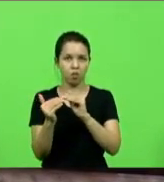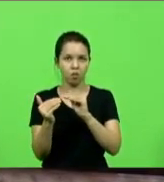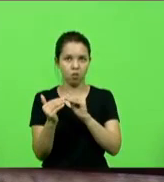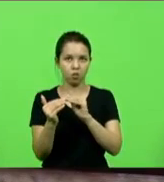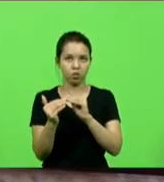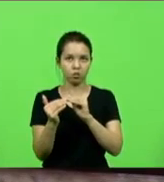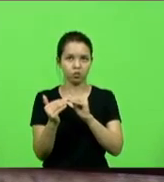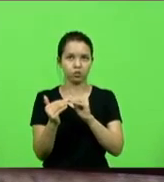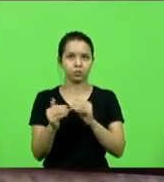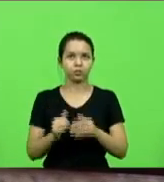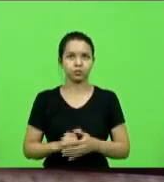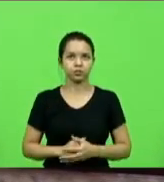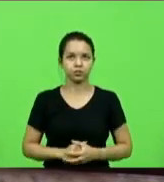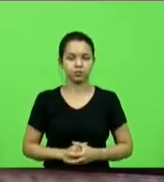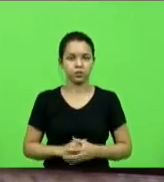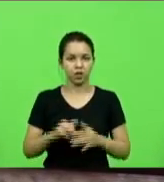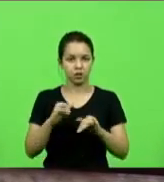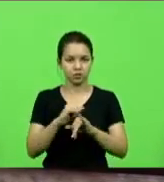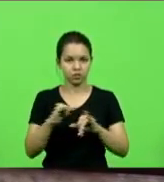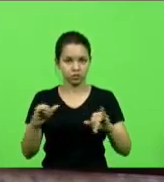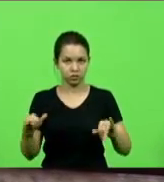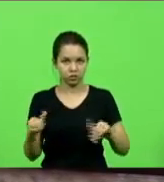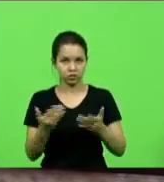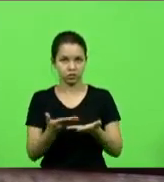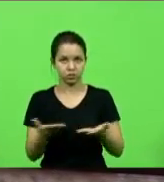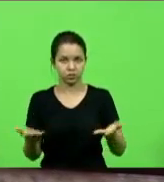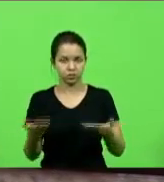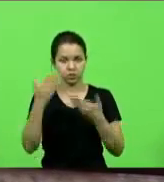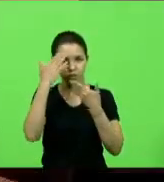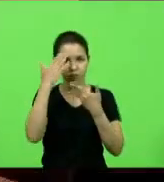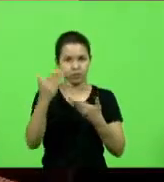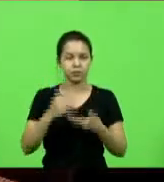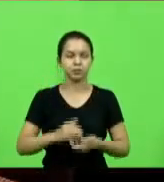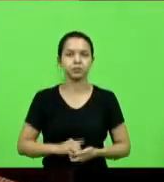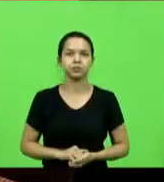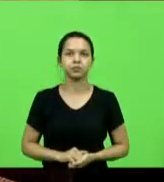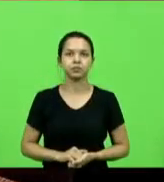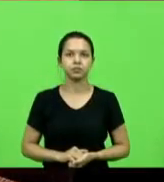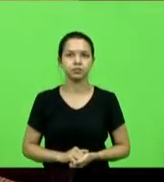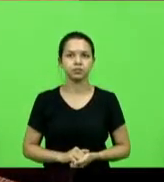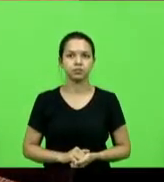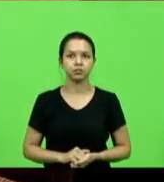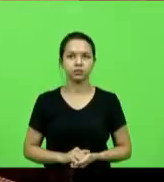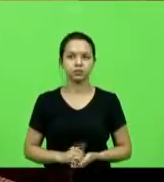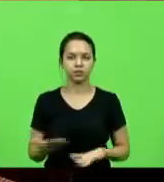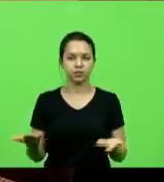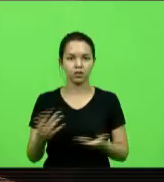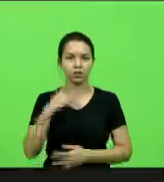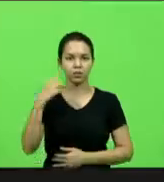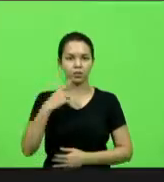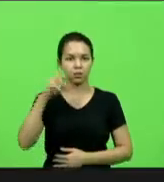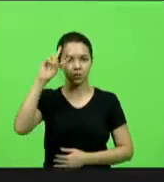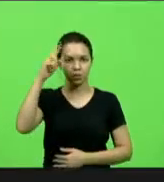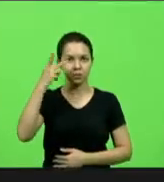foi devidamente anunciado por V. Exª. Obrigado. A palavra do deputado Milton Alves.